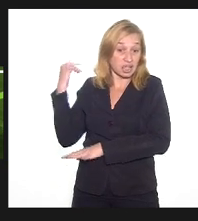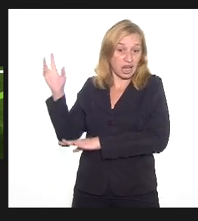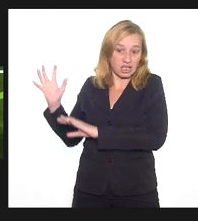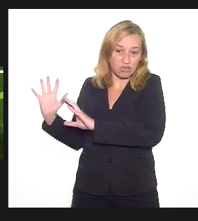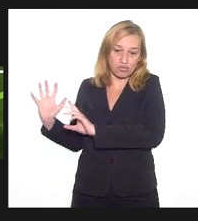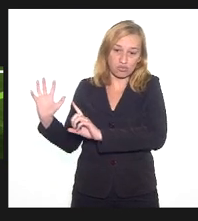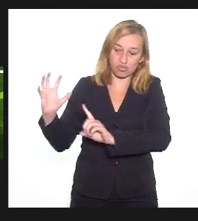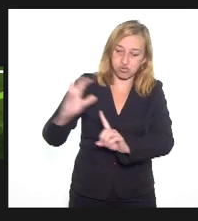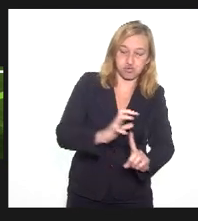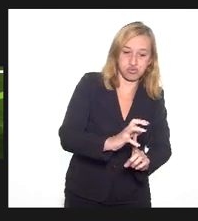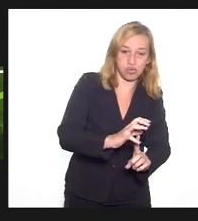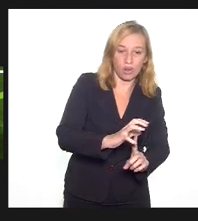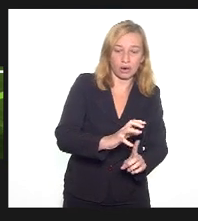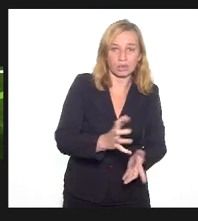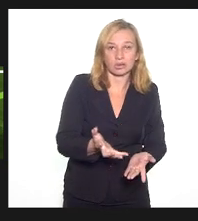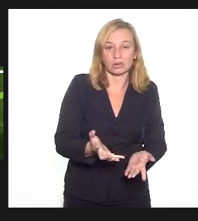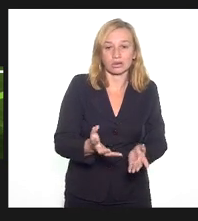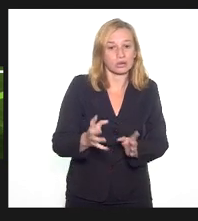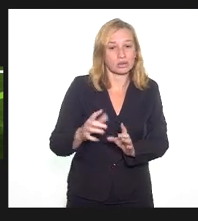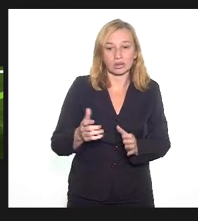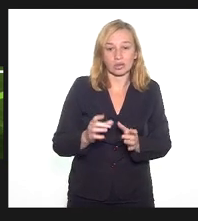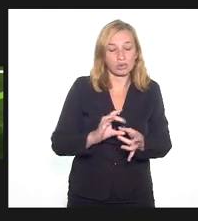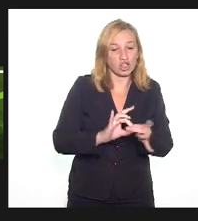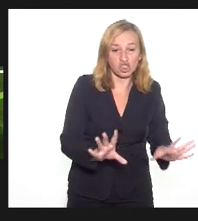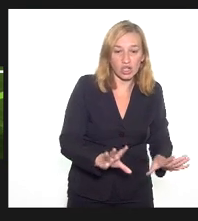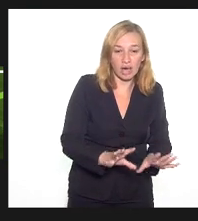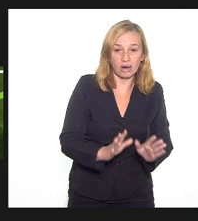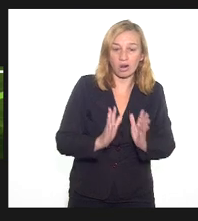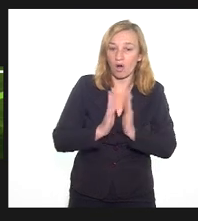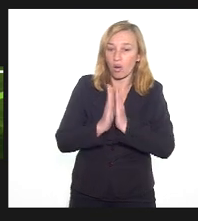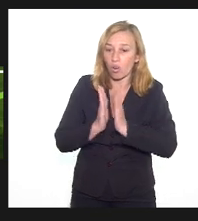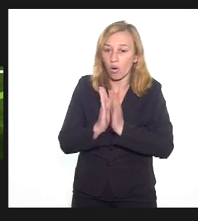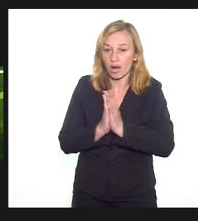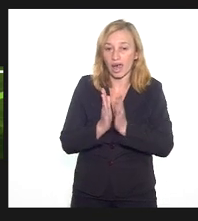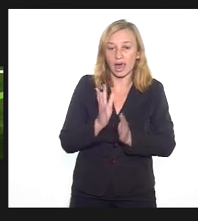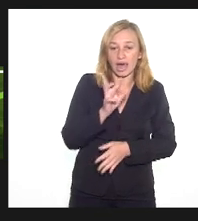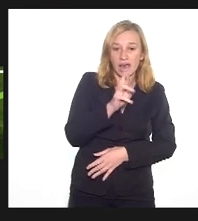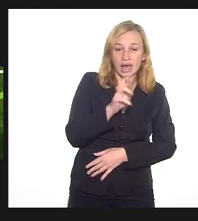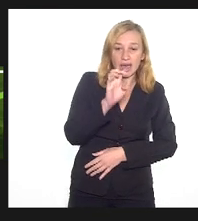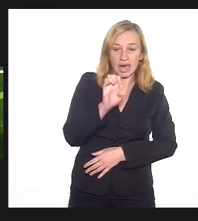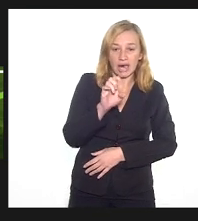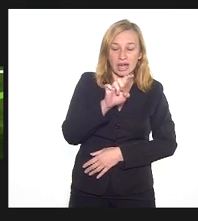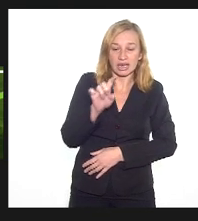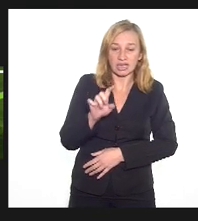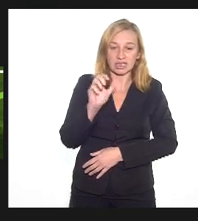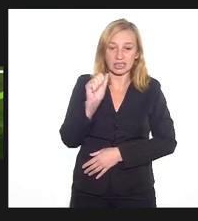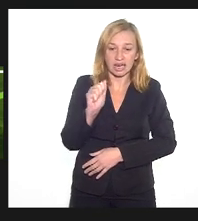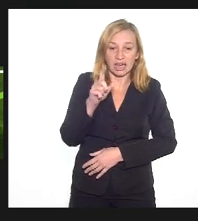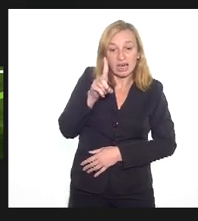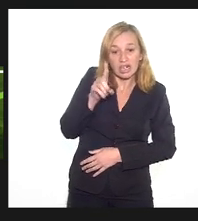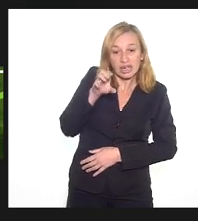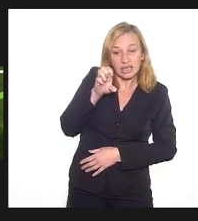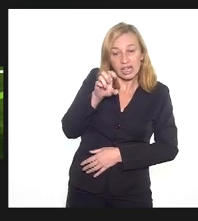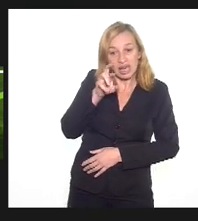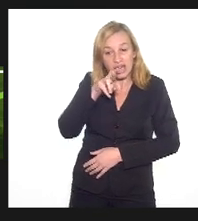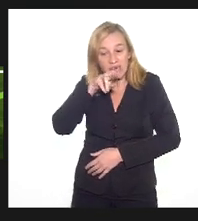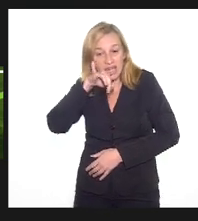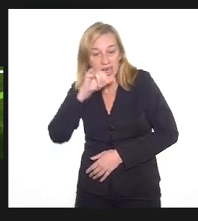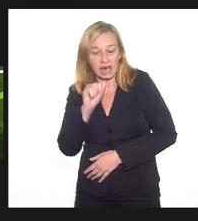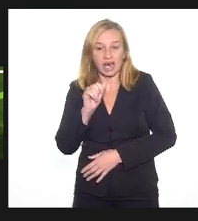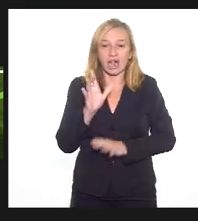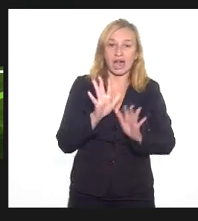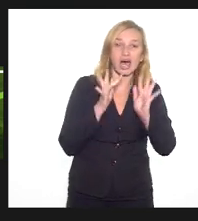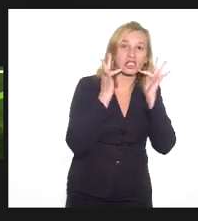que a senhora não podia fazer isso. então assim, a gente está com uma crescente desses casos aqui em campos. As